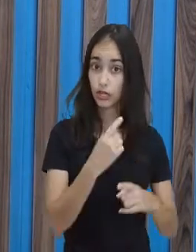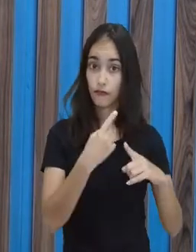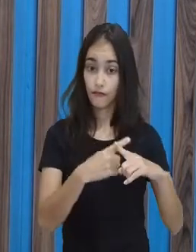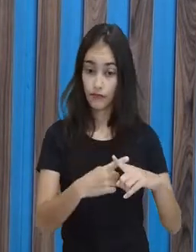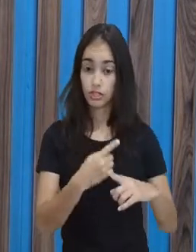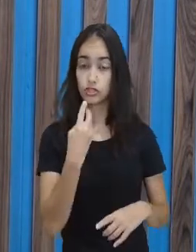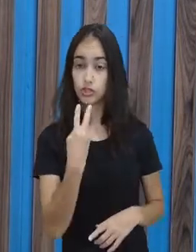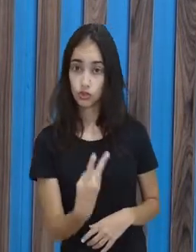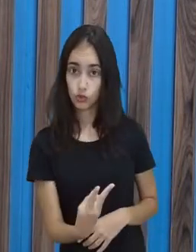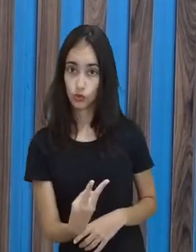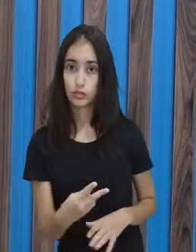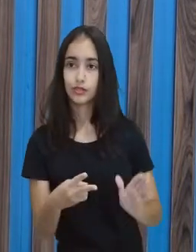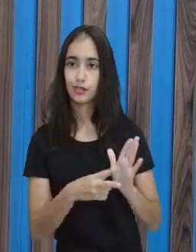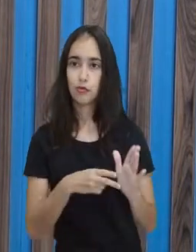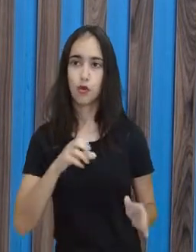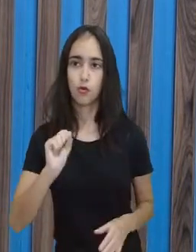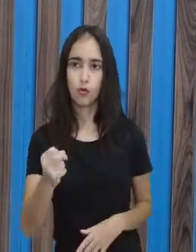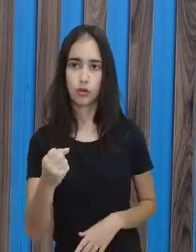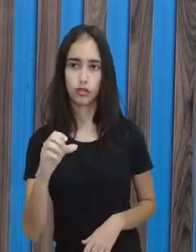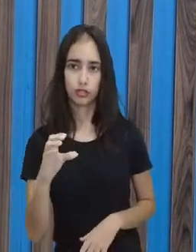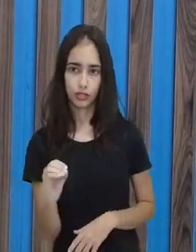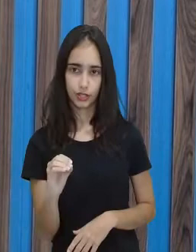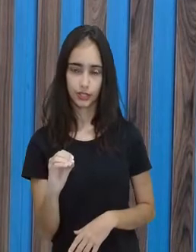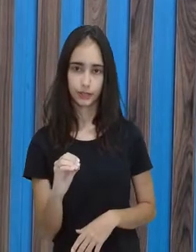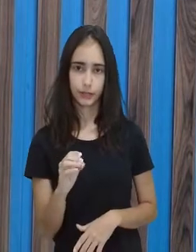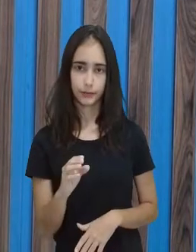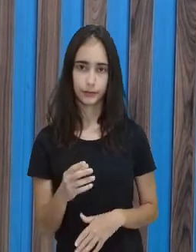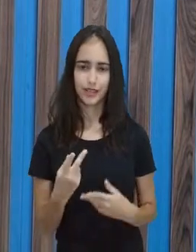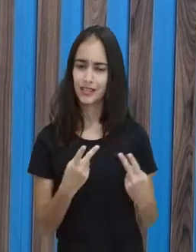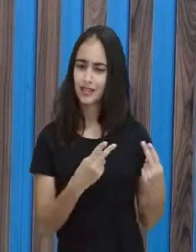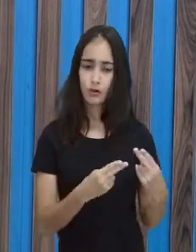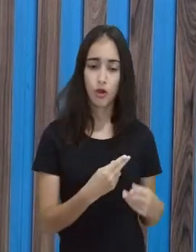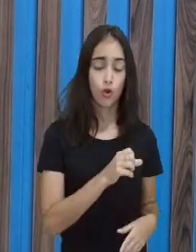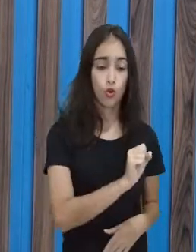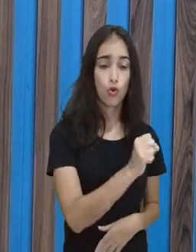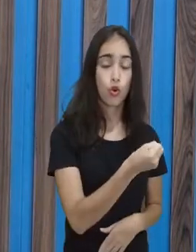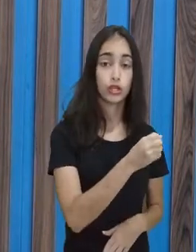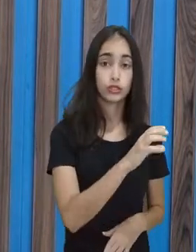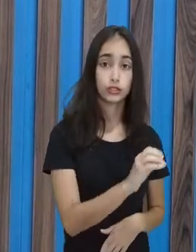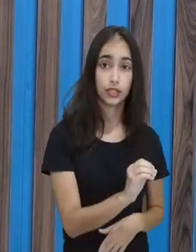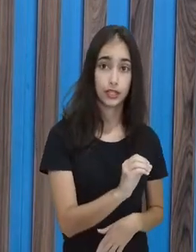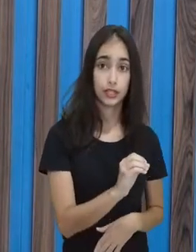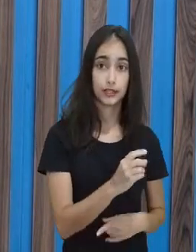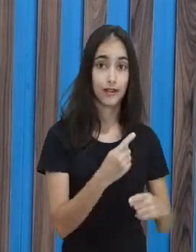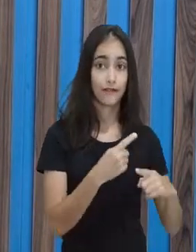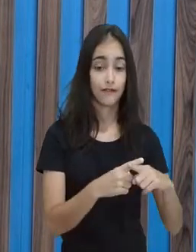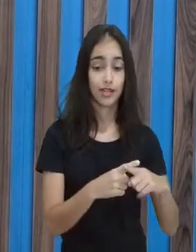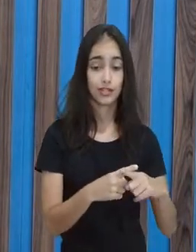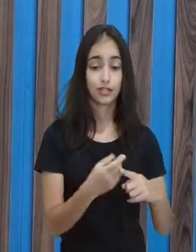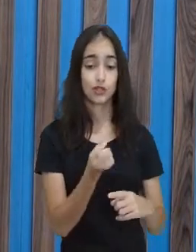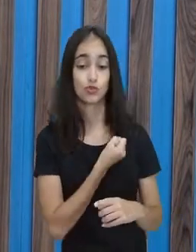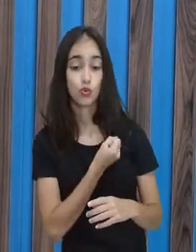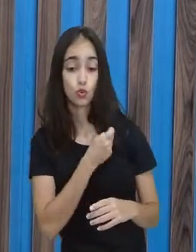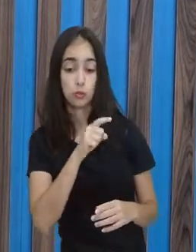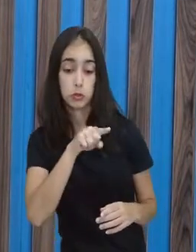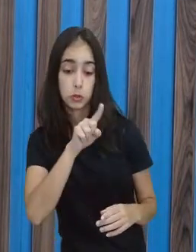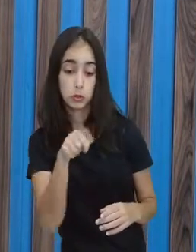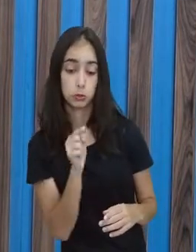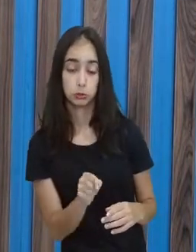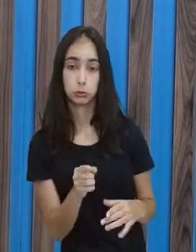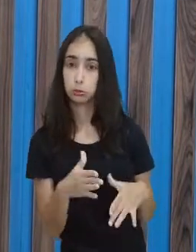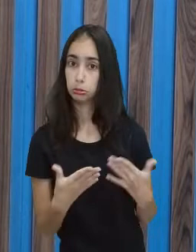80, tá, pessoal? Assim como 80 vezes um número que eu não sei é igual a 80.